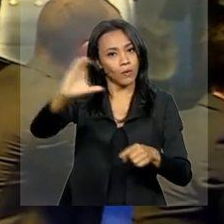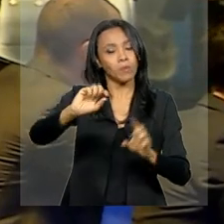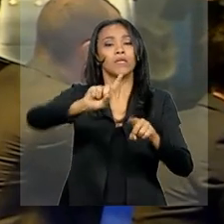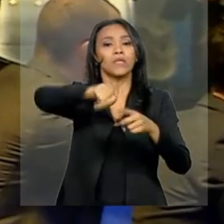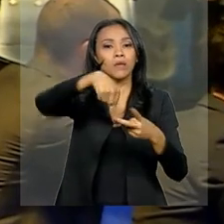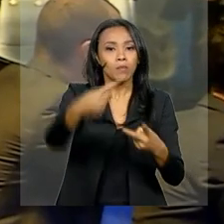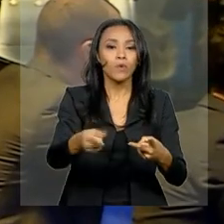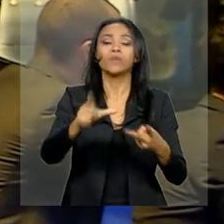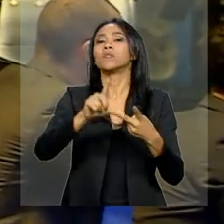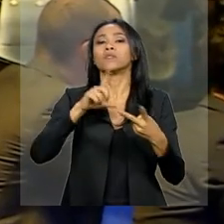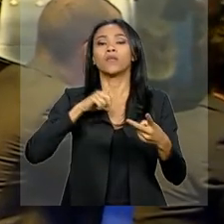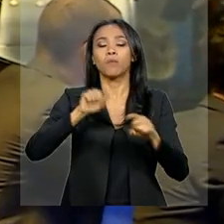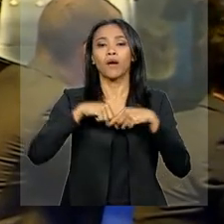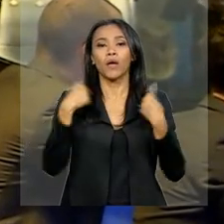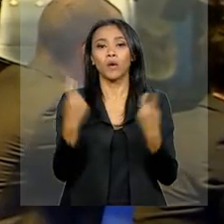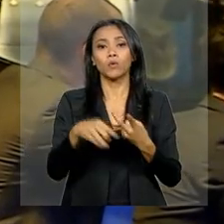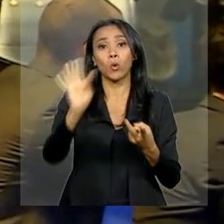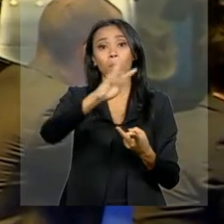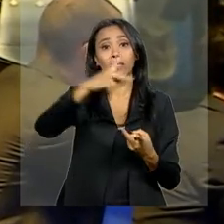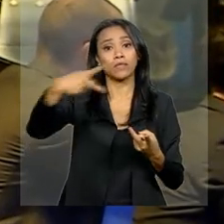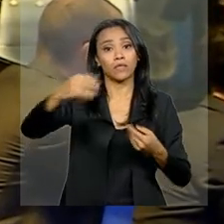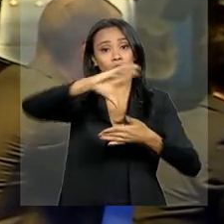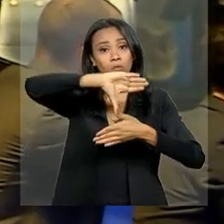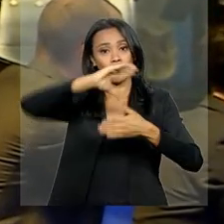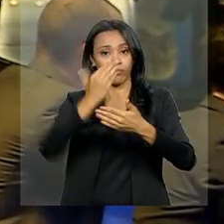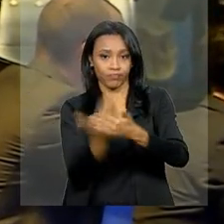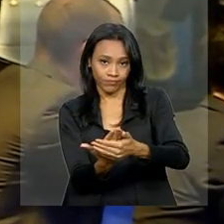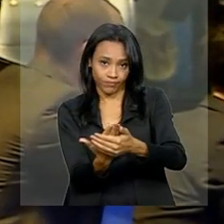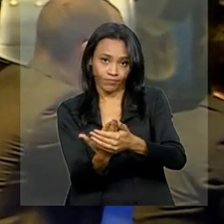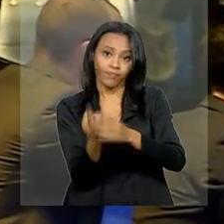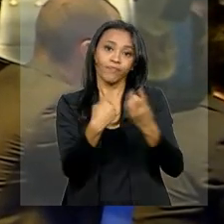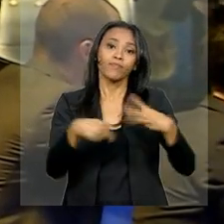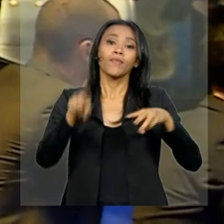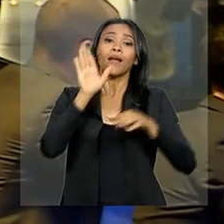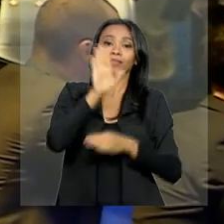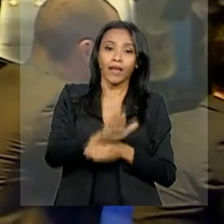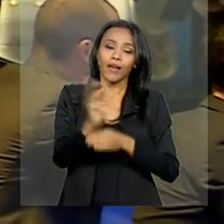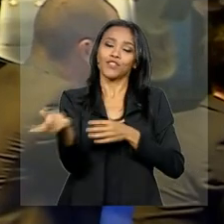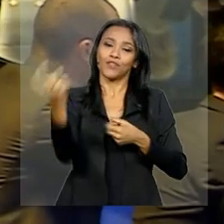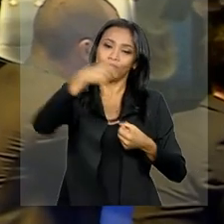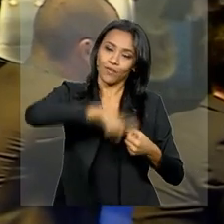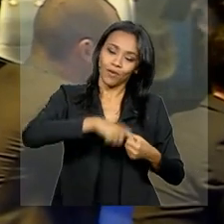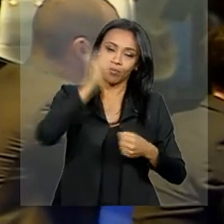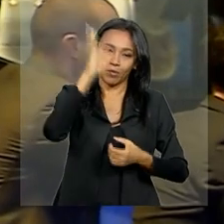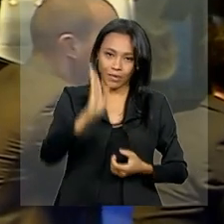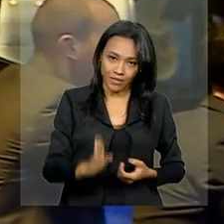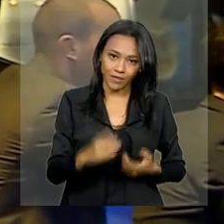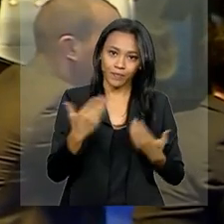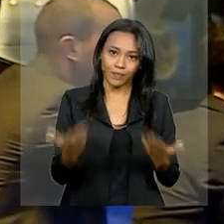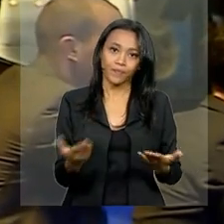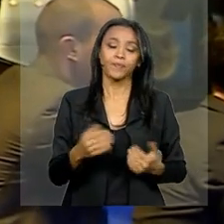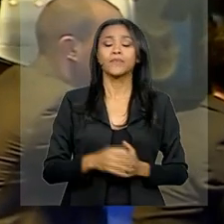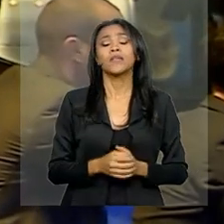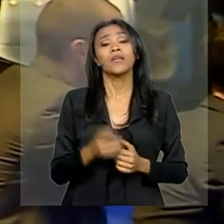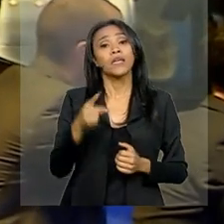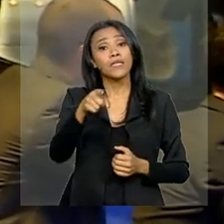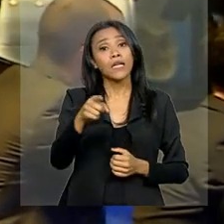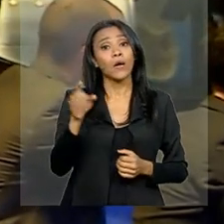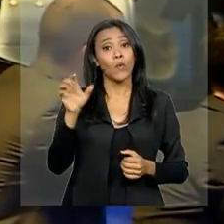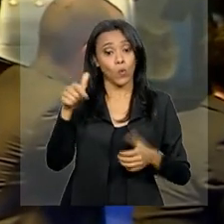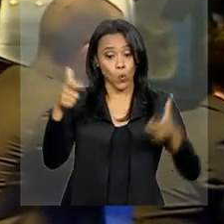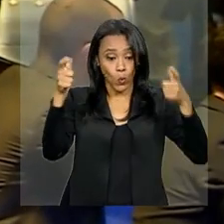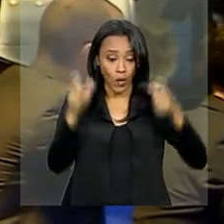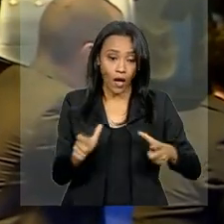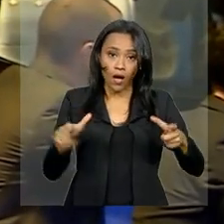reunião com presidentes do Mercosul. À tarde, ele retorna ao Brasil. E olha, Renata, o prédio,